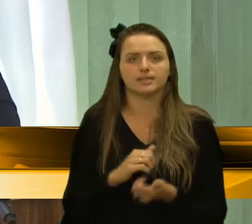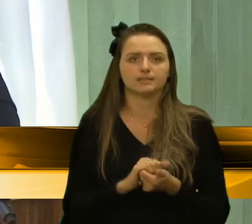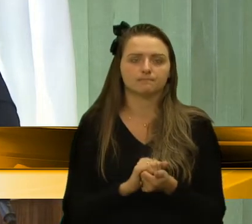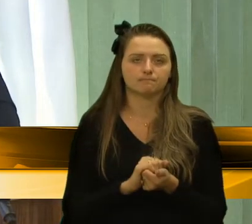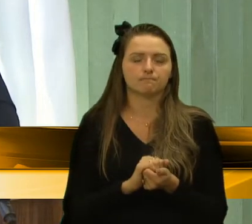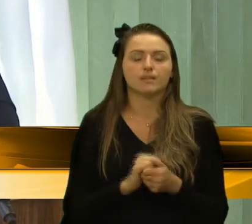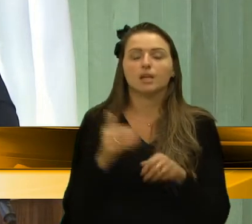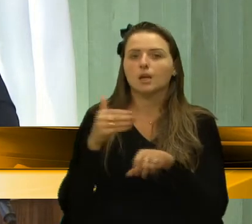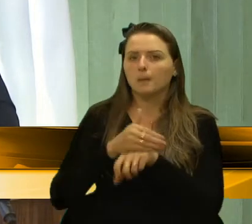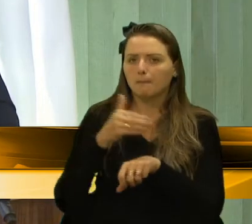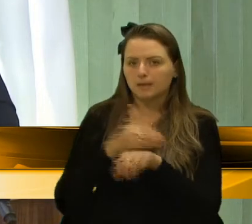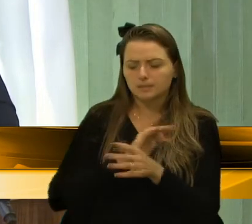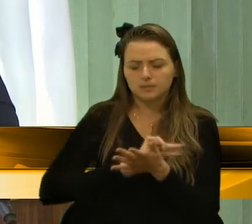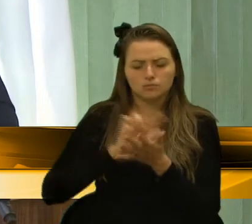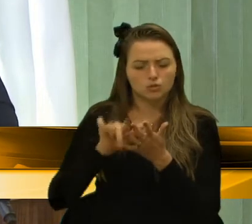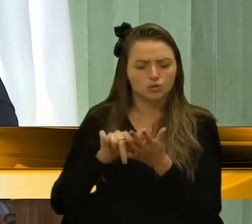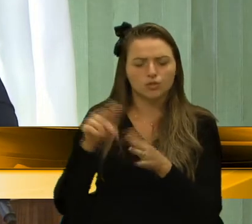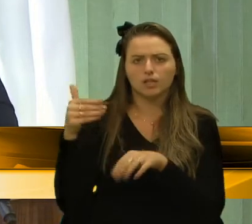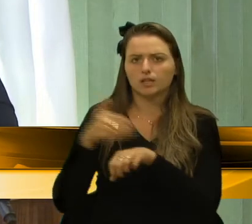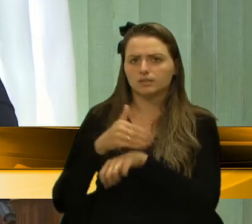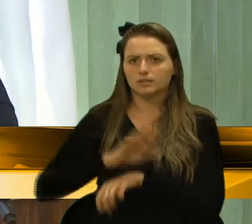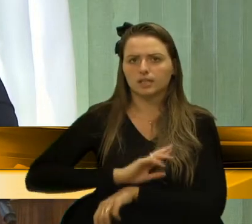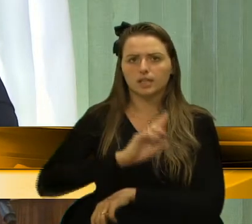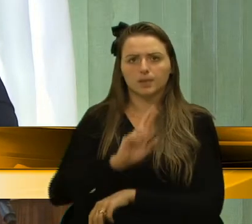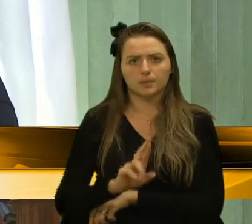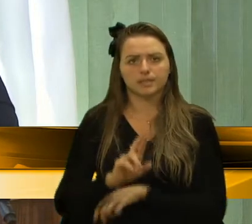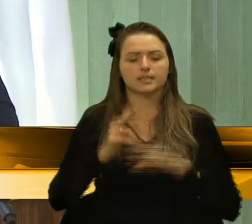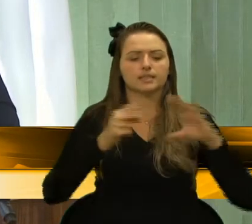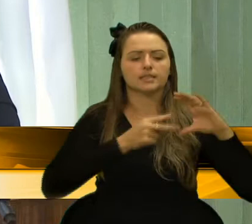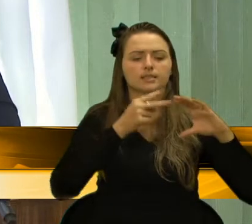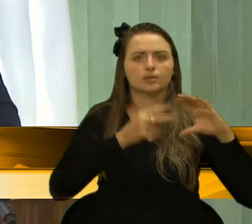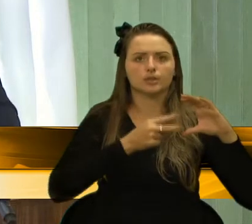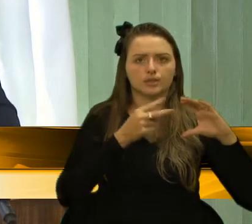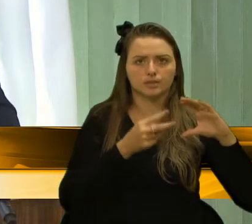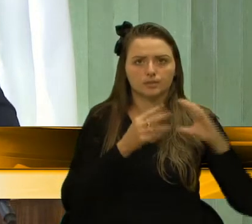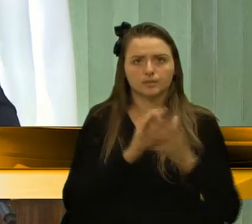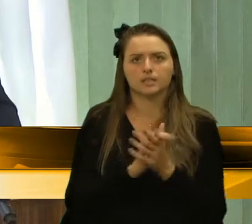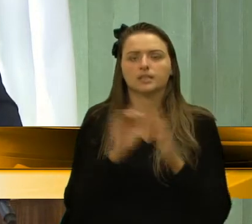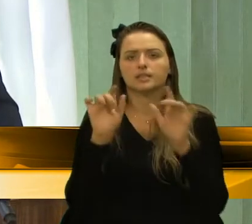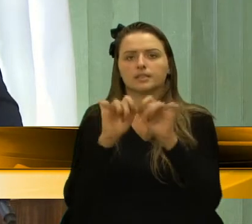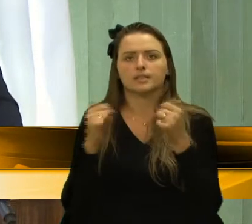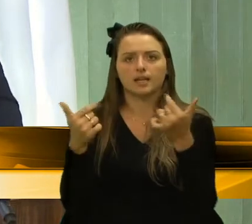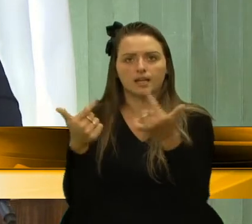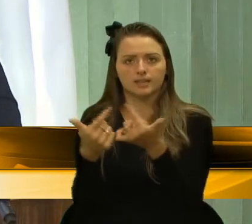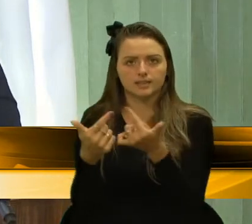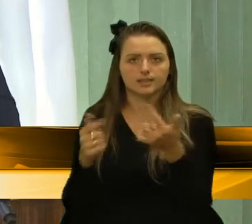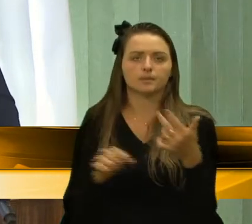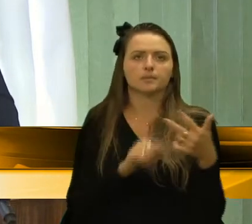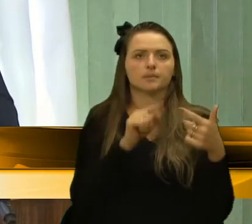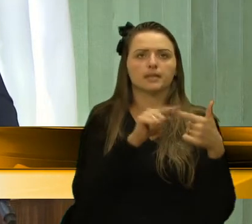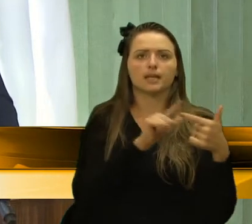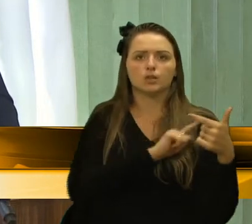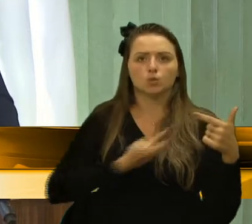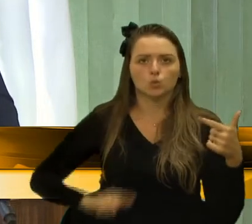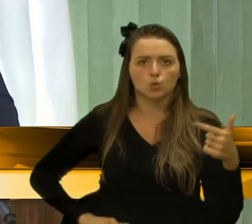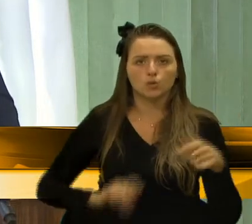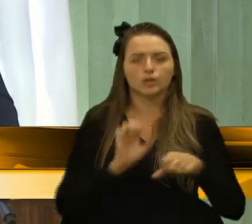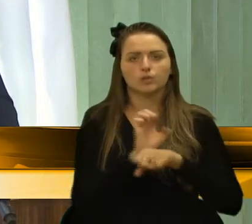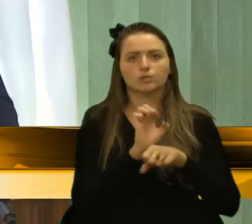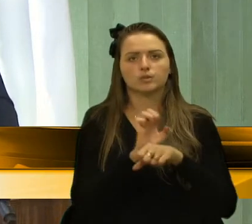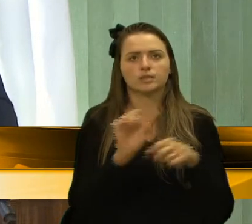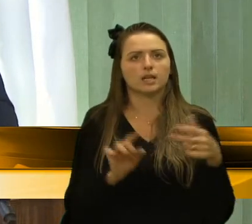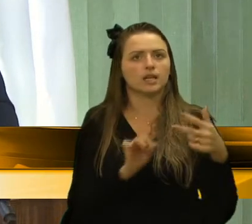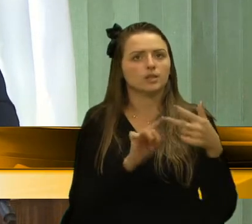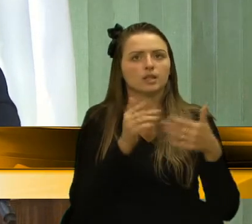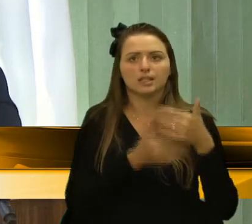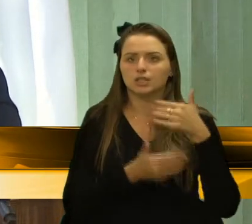Participei de várias representações em nome da Câmara de Caxias, na Assembleia Legislativa, no Governo do Estado, em